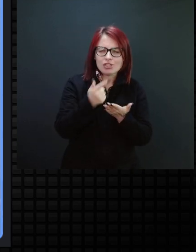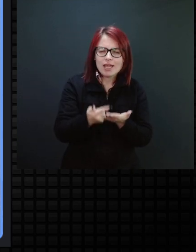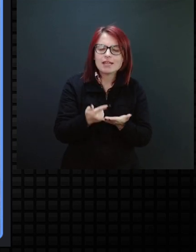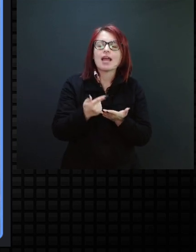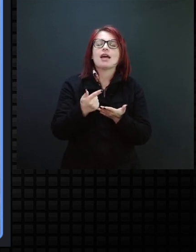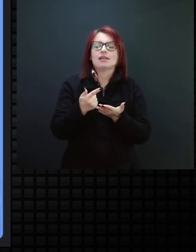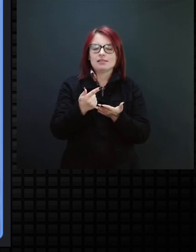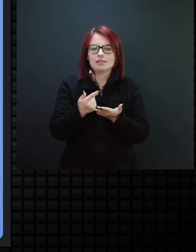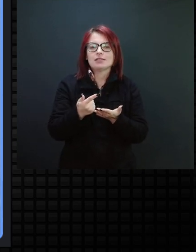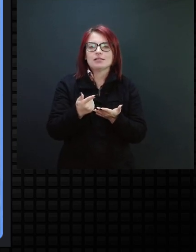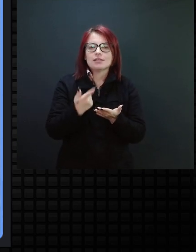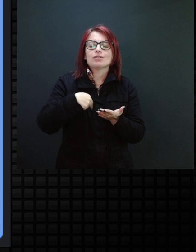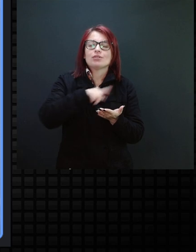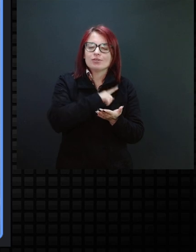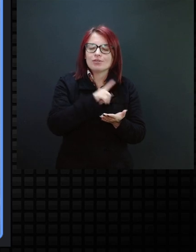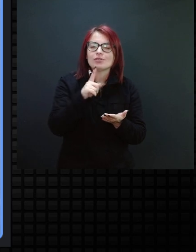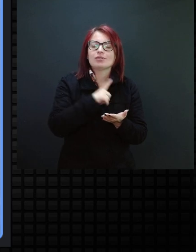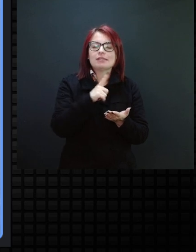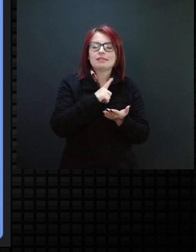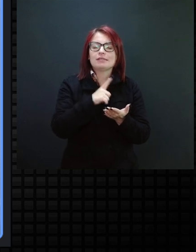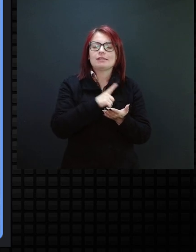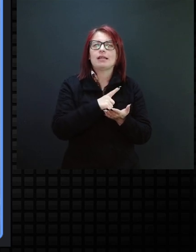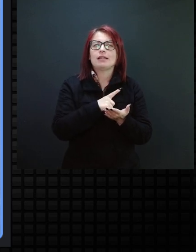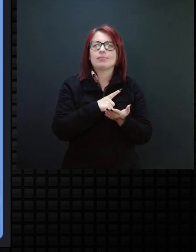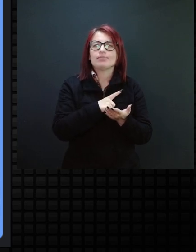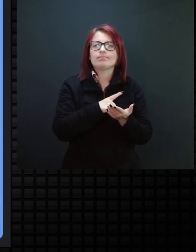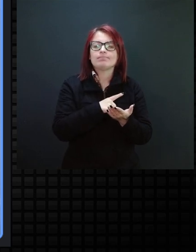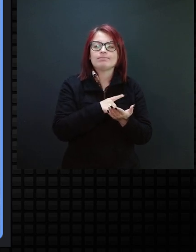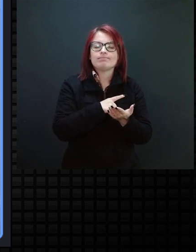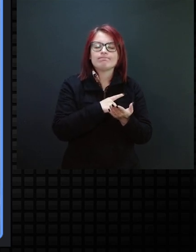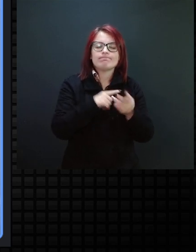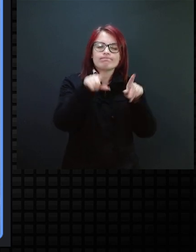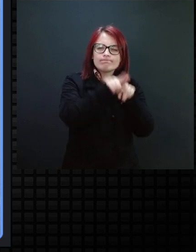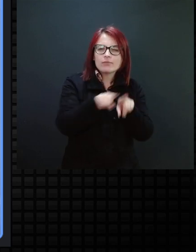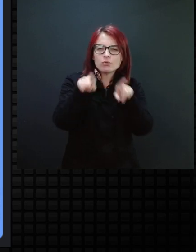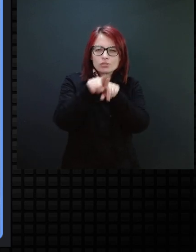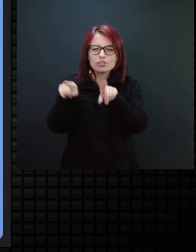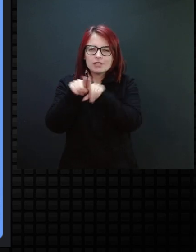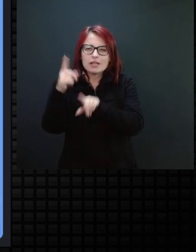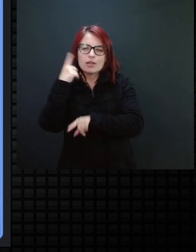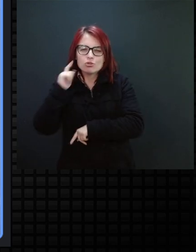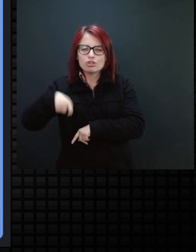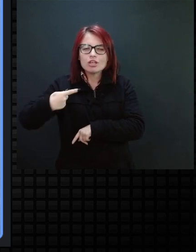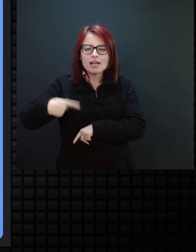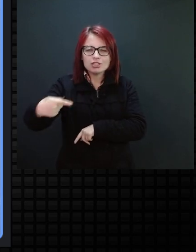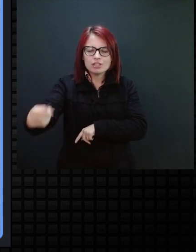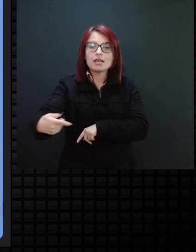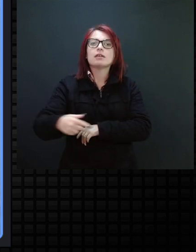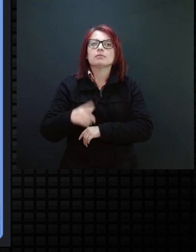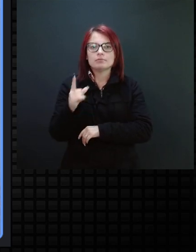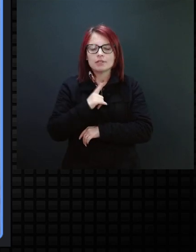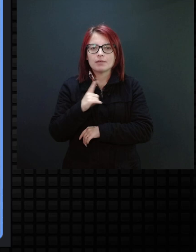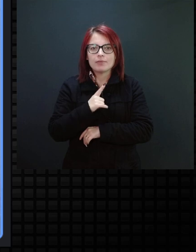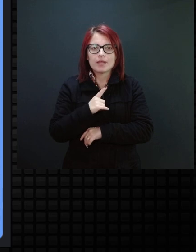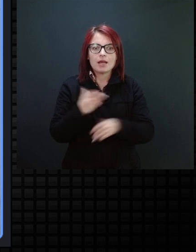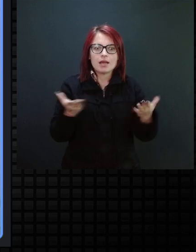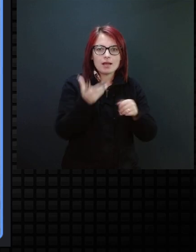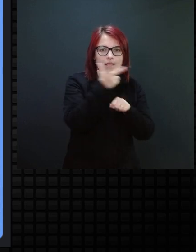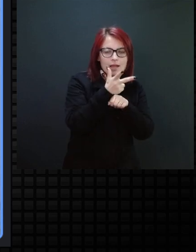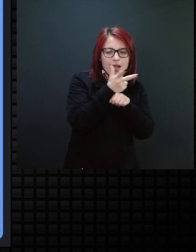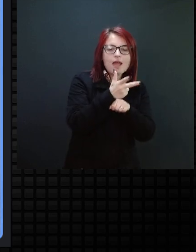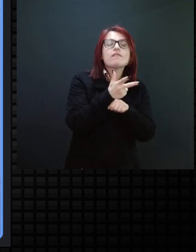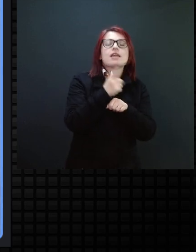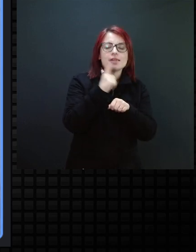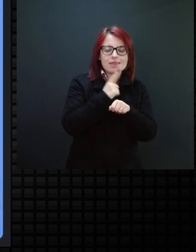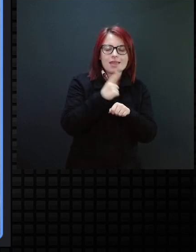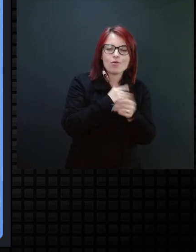a nossa demanda do nosso dia a dia em que as coisas começam e acabam. Essa live, ela teve um início e ela vai ter